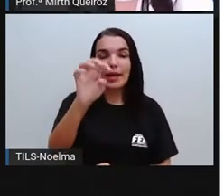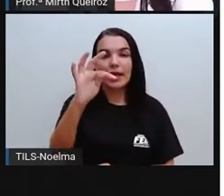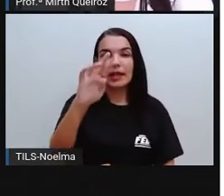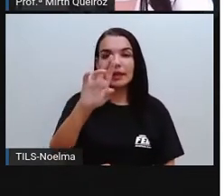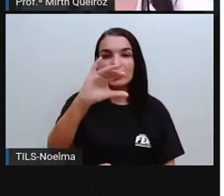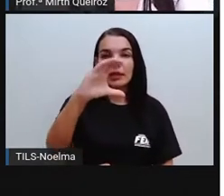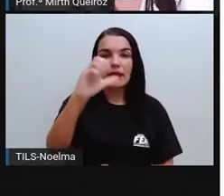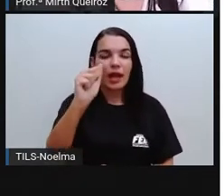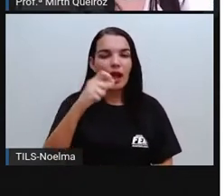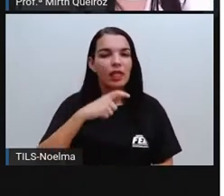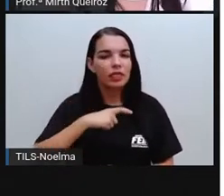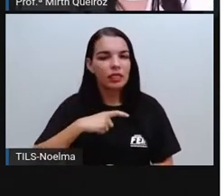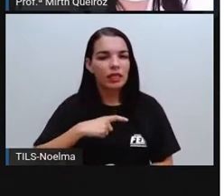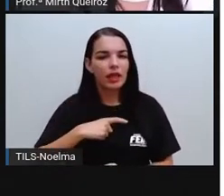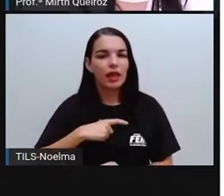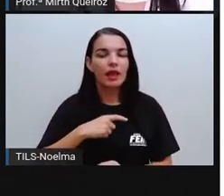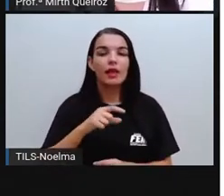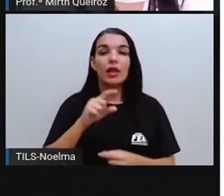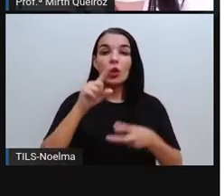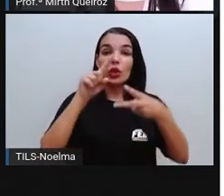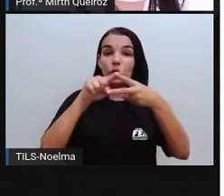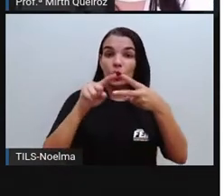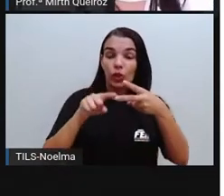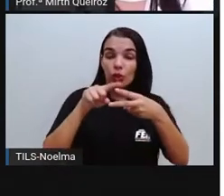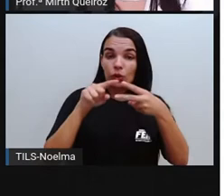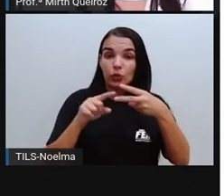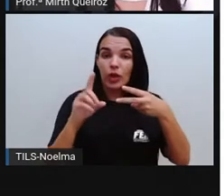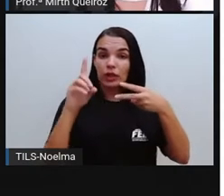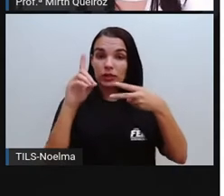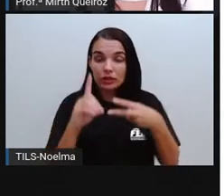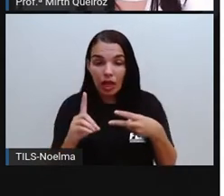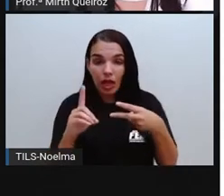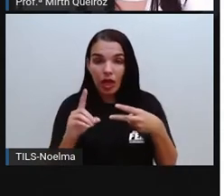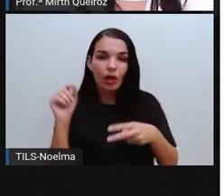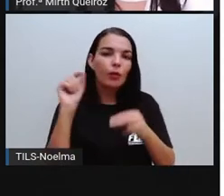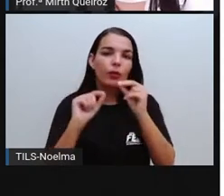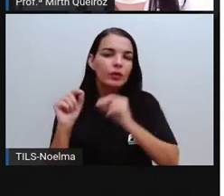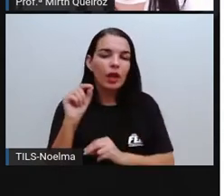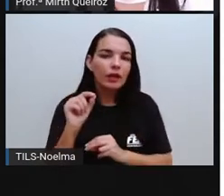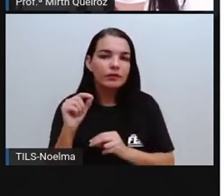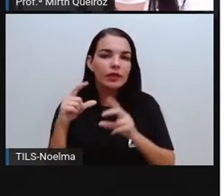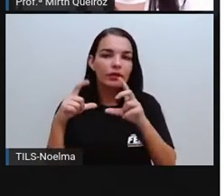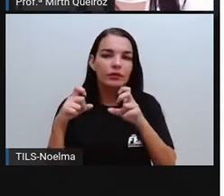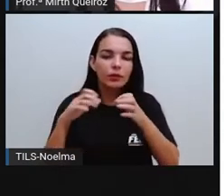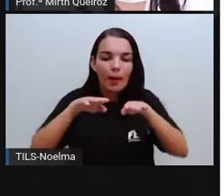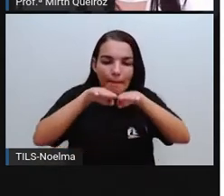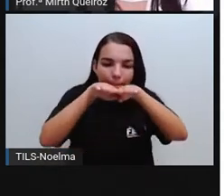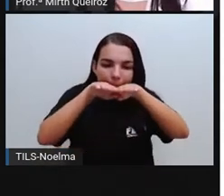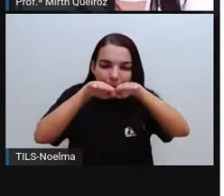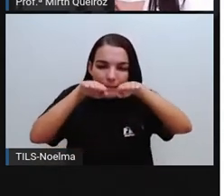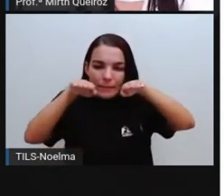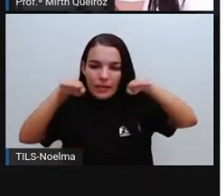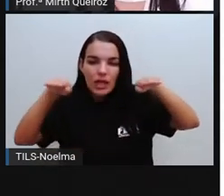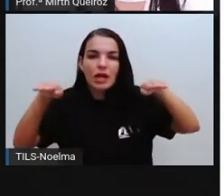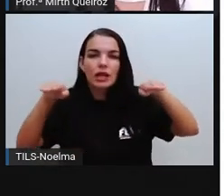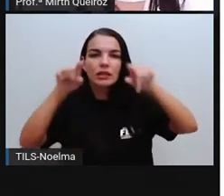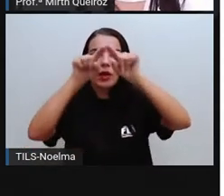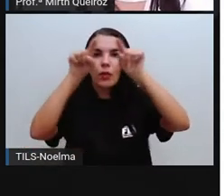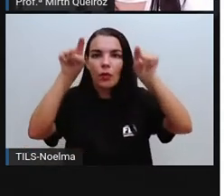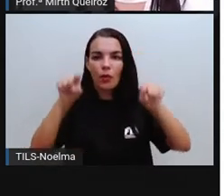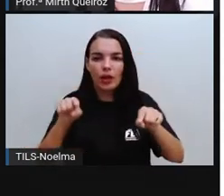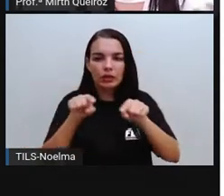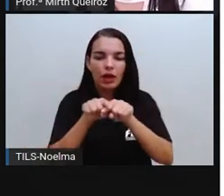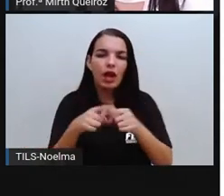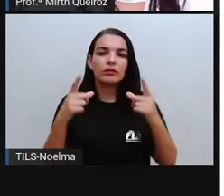bidimensionais. As bidimensionais são as figuras planas, né? Que é o quadrado,